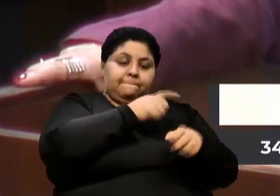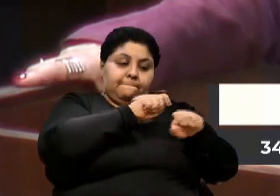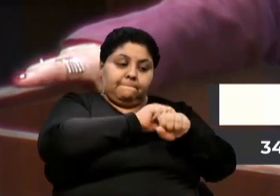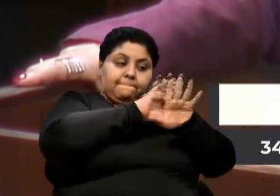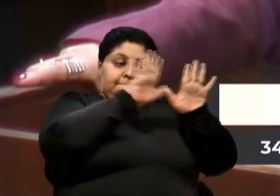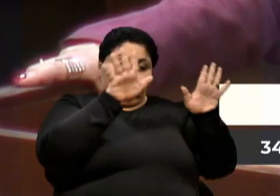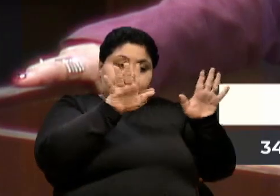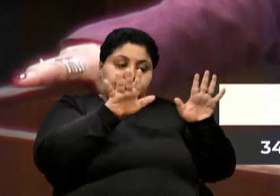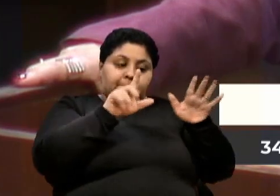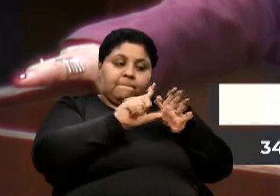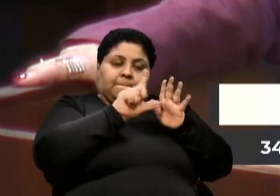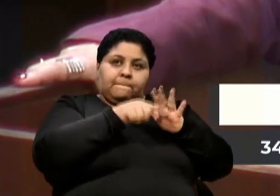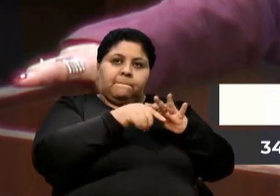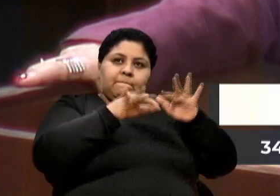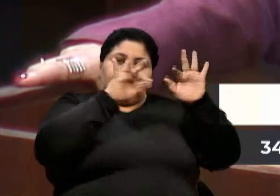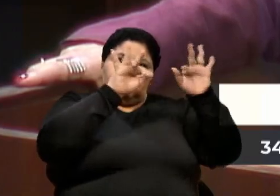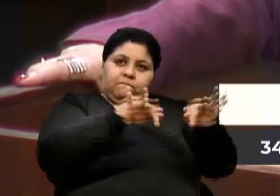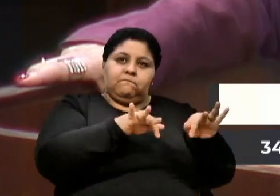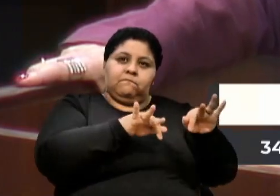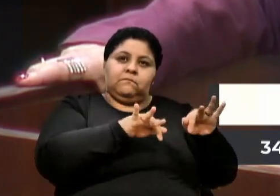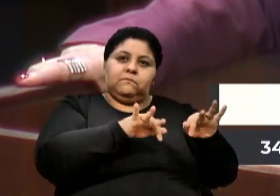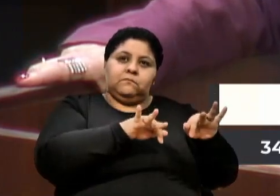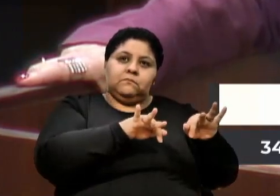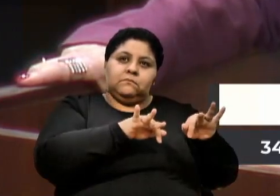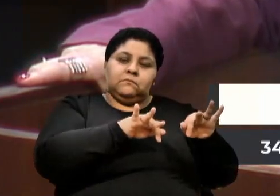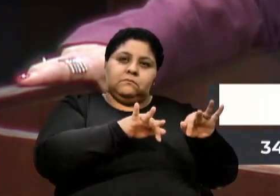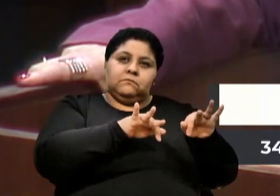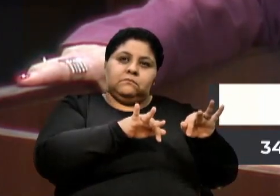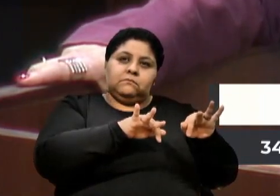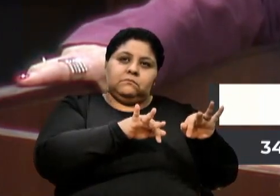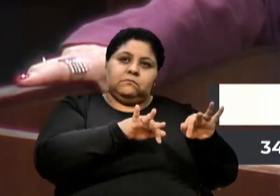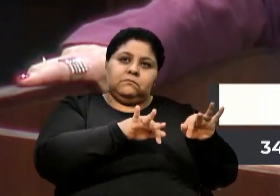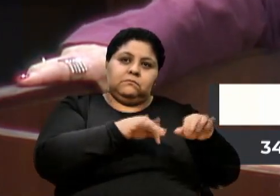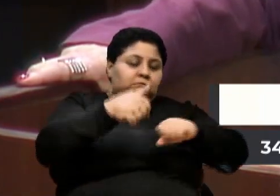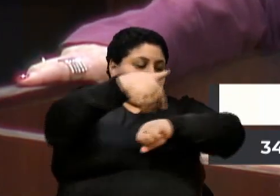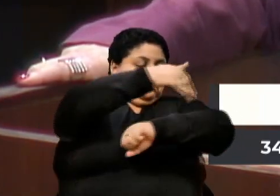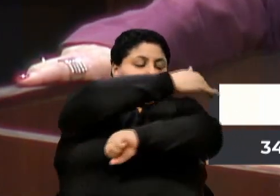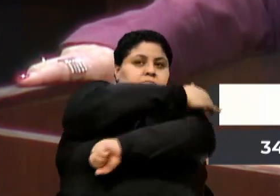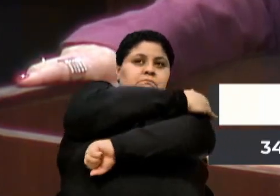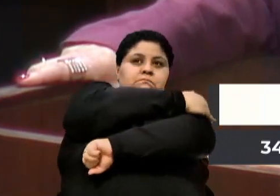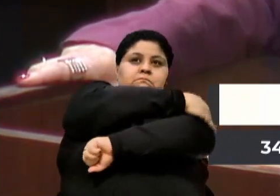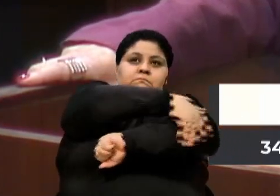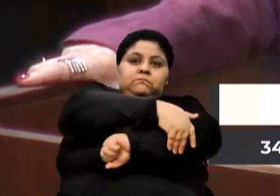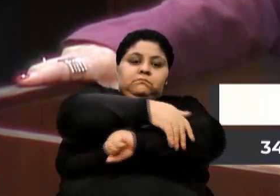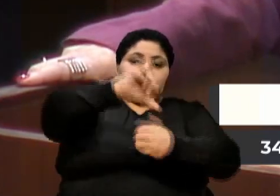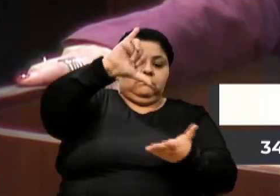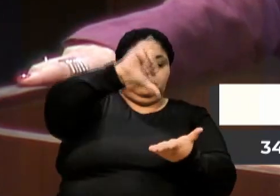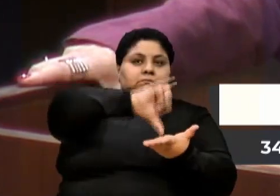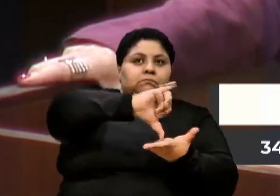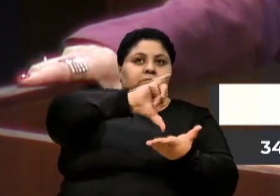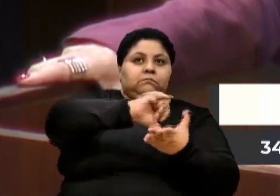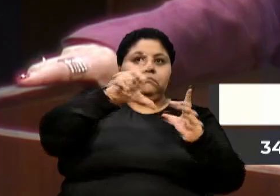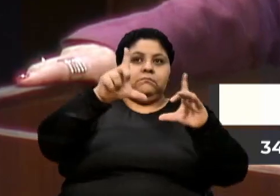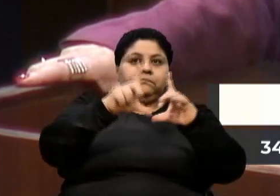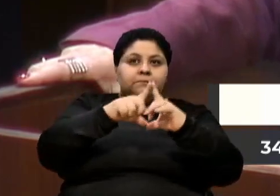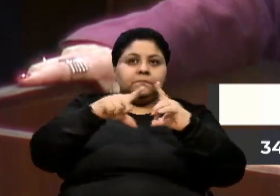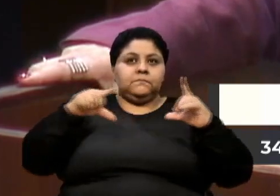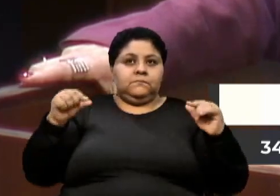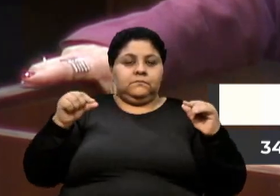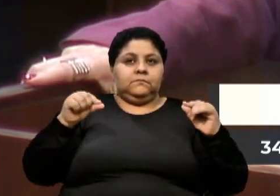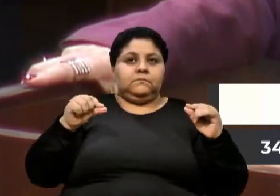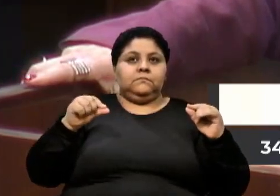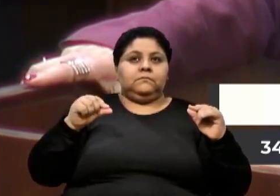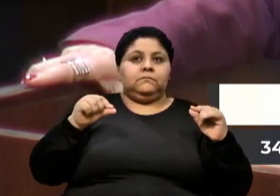ato, ali na Avenida Central, em Brasília, da Esplanada,